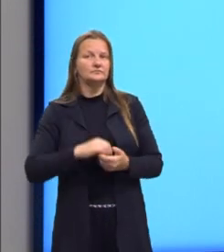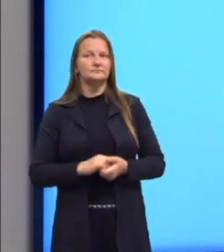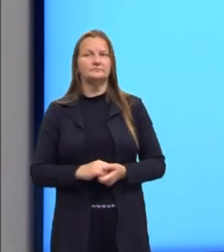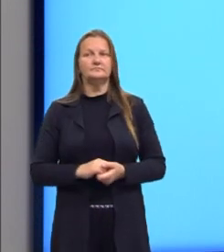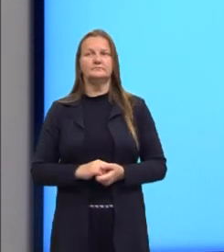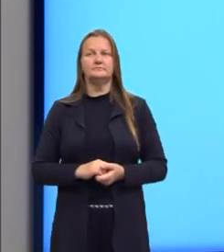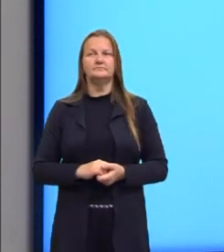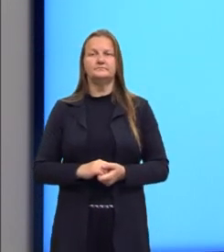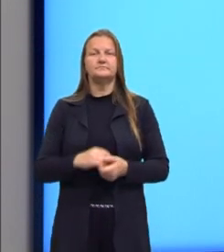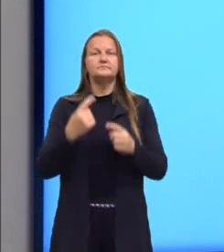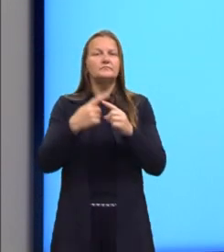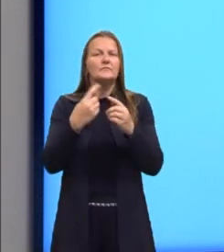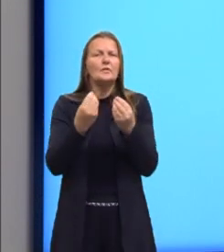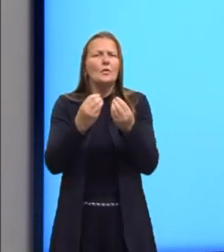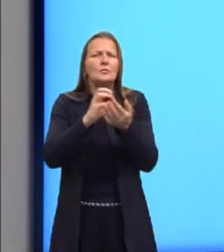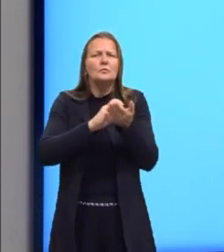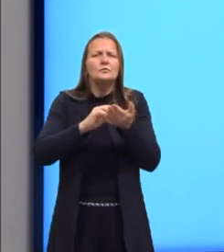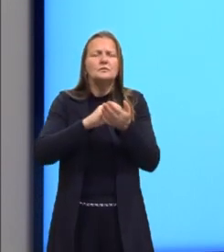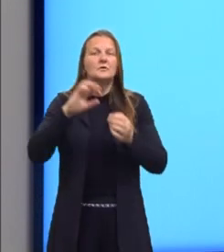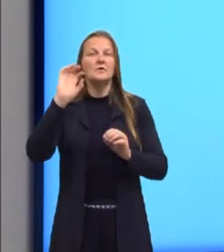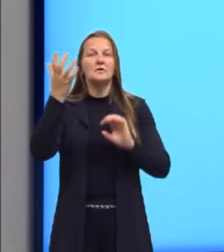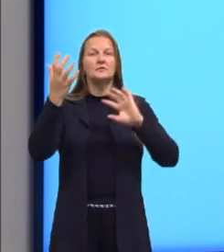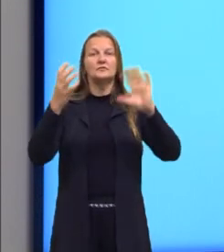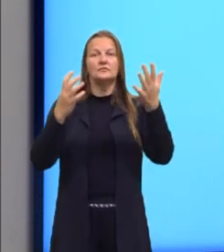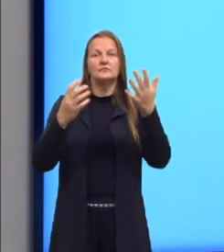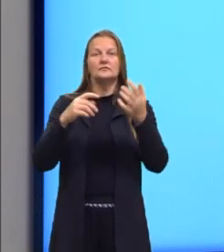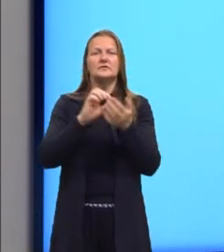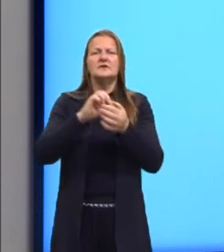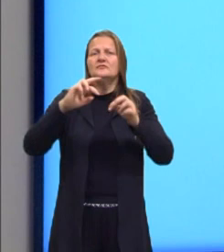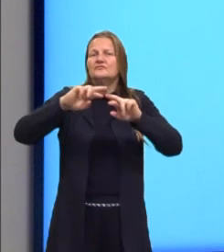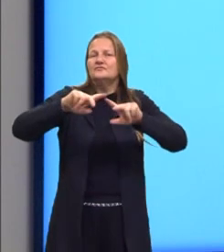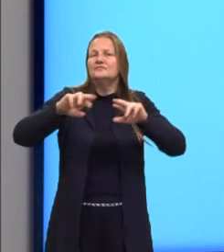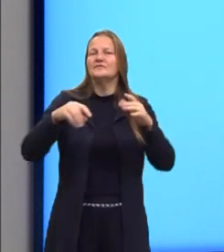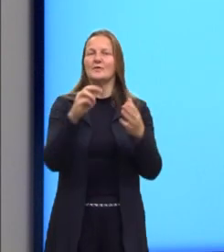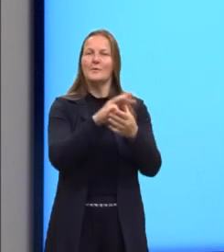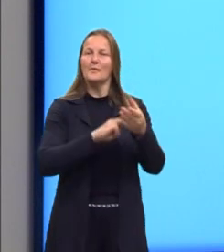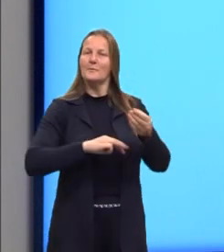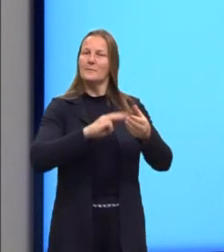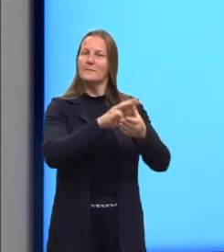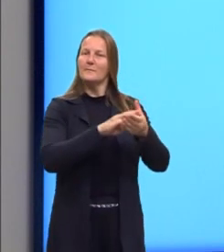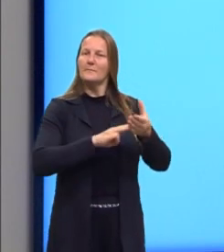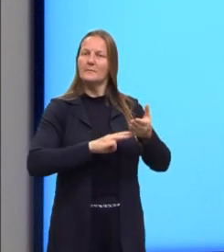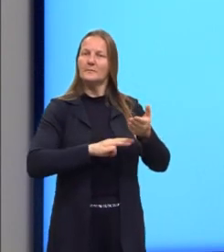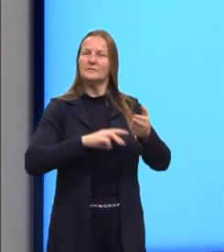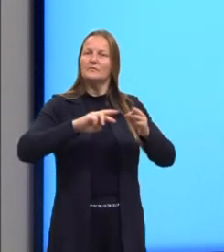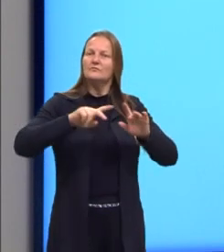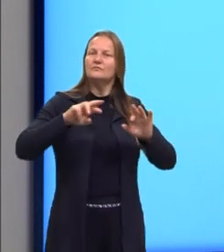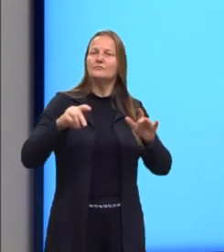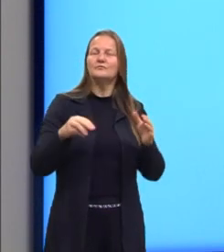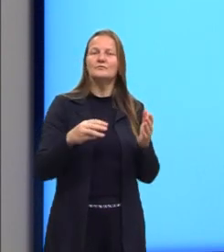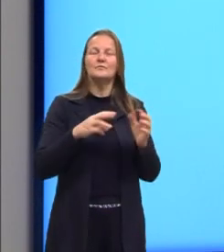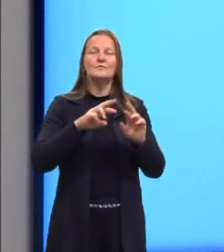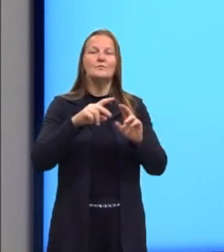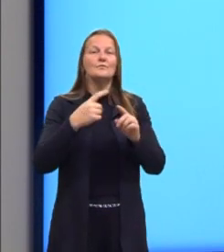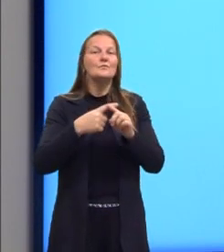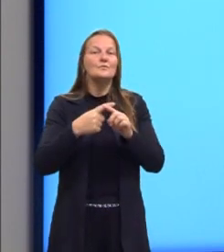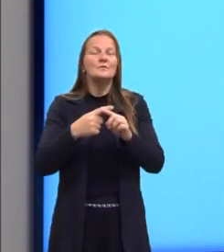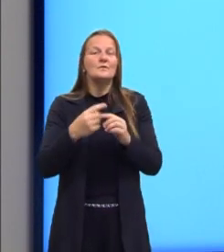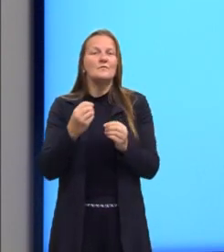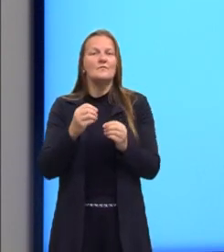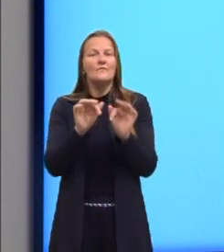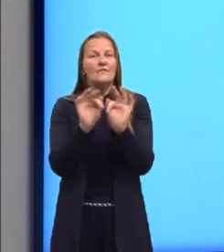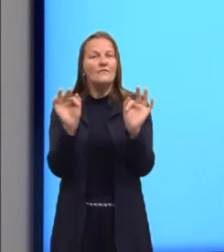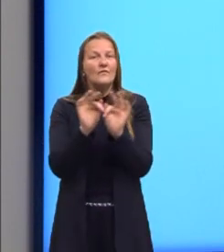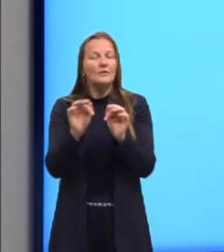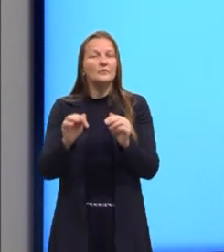Para resolver uma equação de segundo grau, há vários métodos, como a nossa fórmula resolutiva, ou fórmula